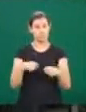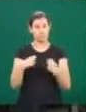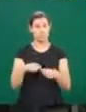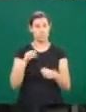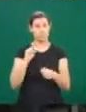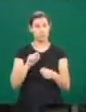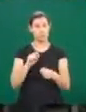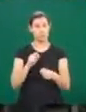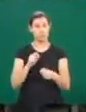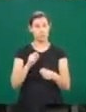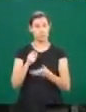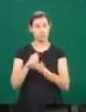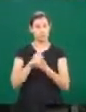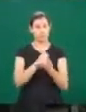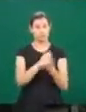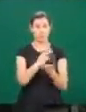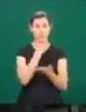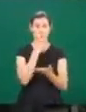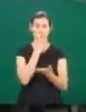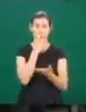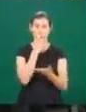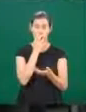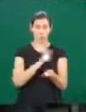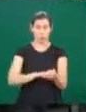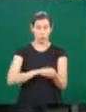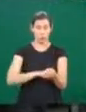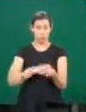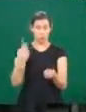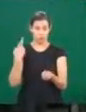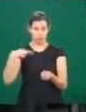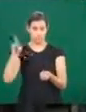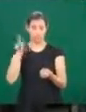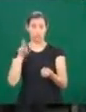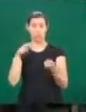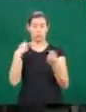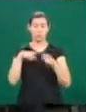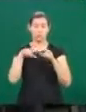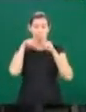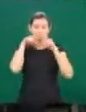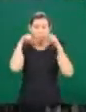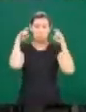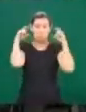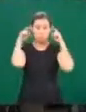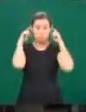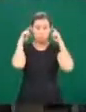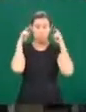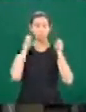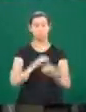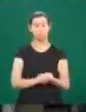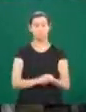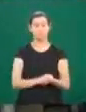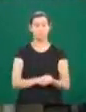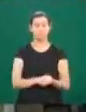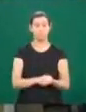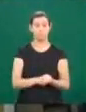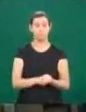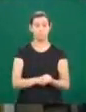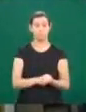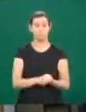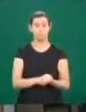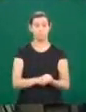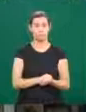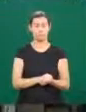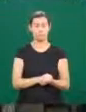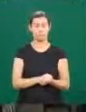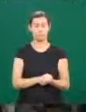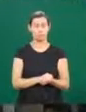que, no caso, o animal que vem até o posto seja bravo, se o proprietário já tiver uma focinheira, já trazer o animal